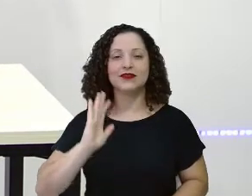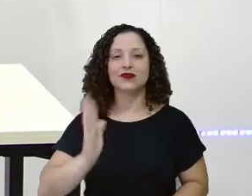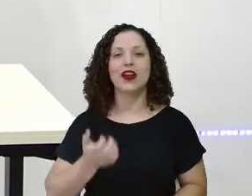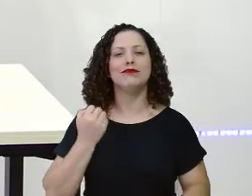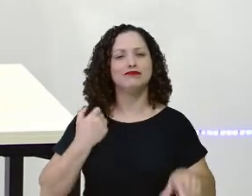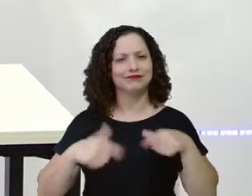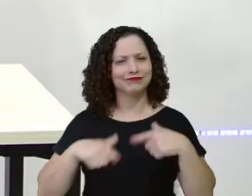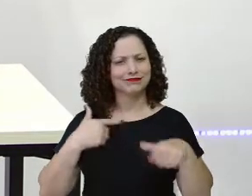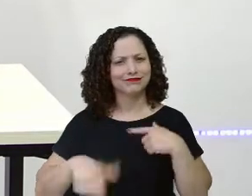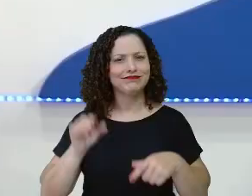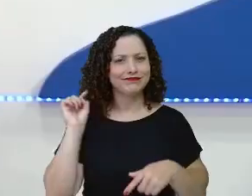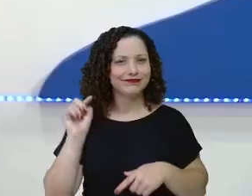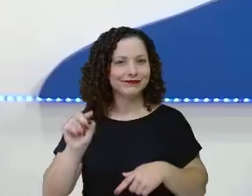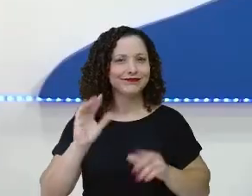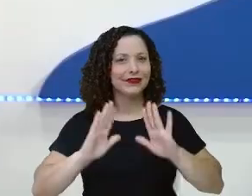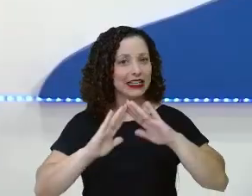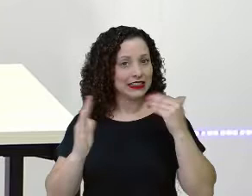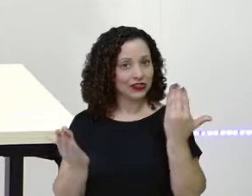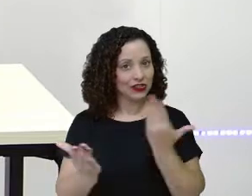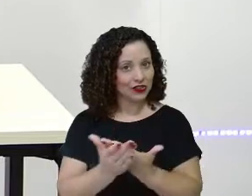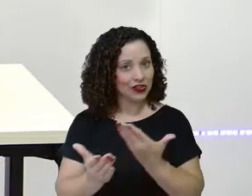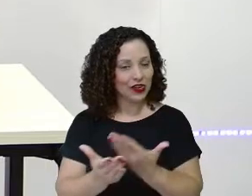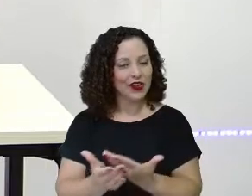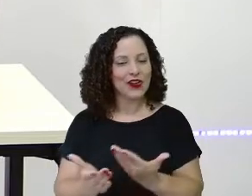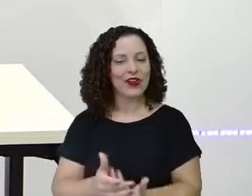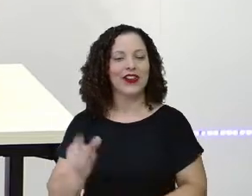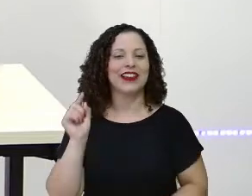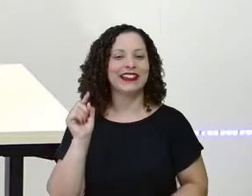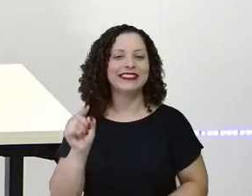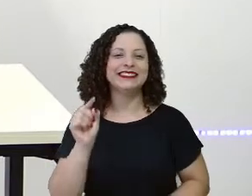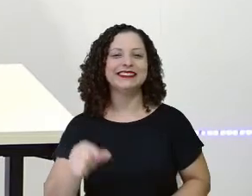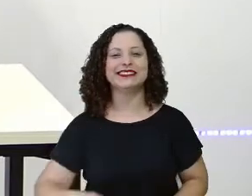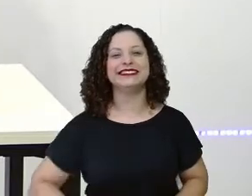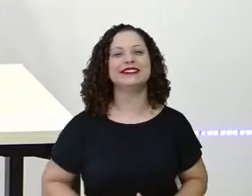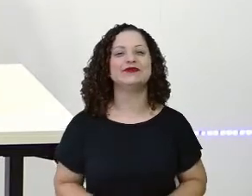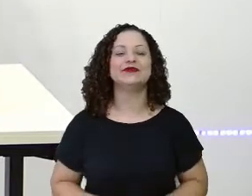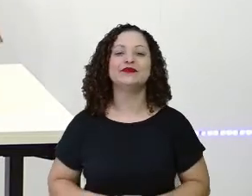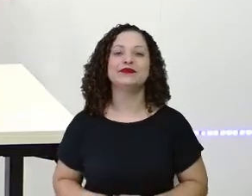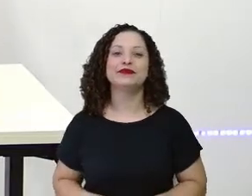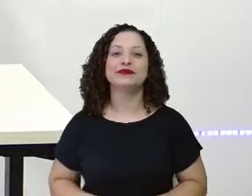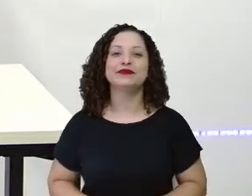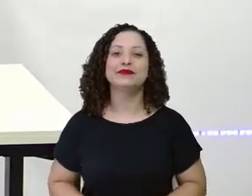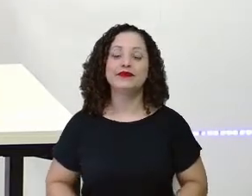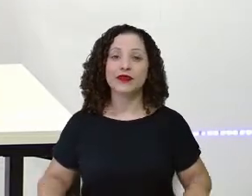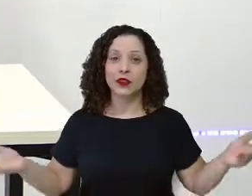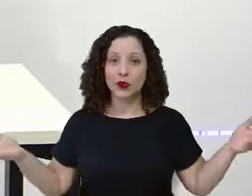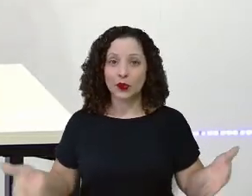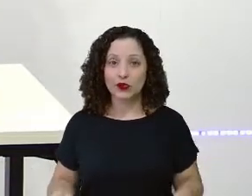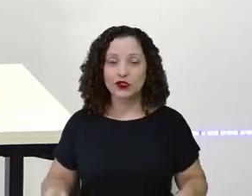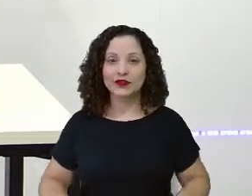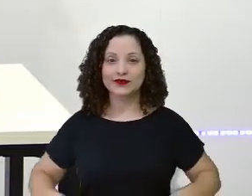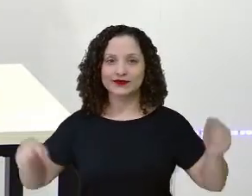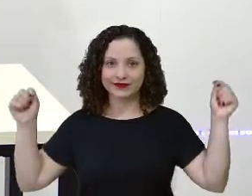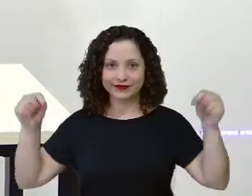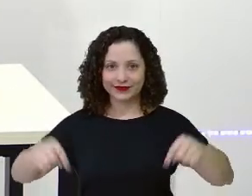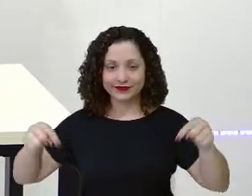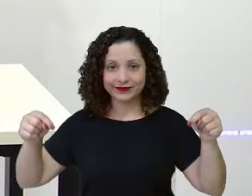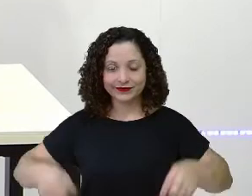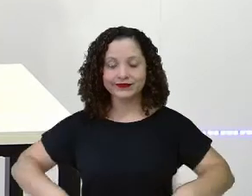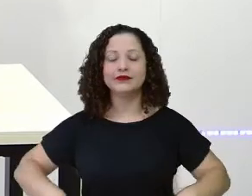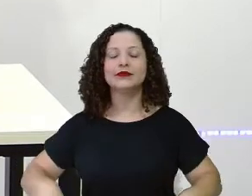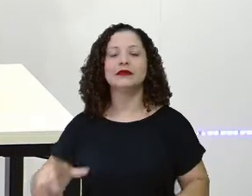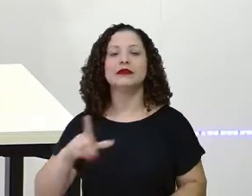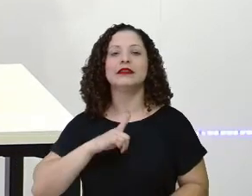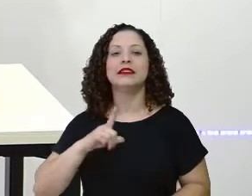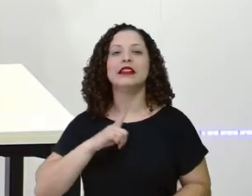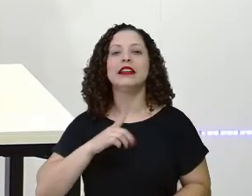Engenheiro Edinaldo Miranda. Eu só quero dizer, Paulo, aqui, hoje, comigo, a professora Iris Diana,